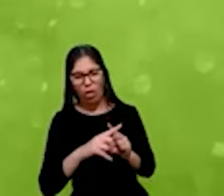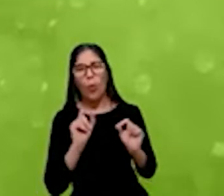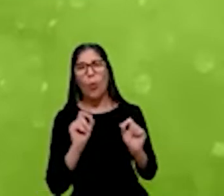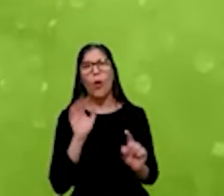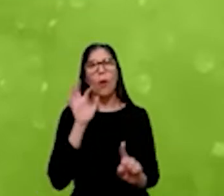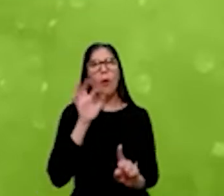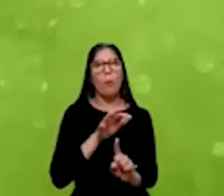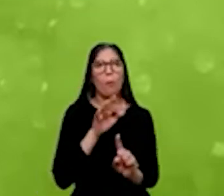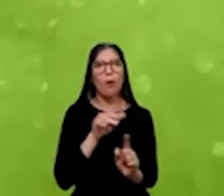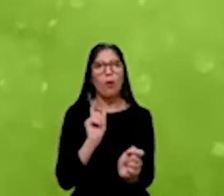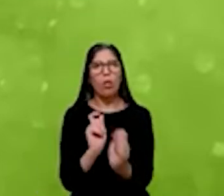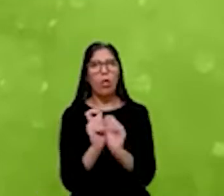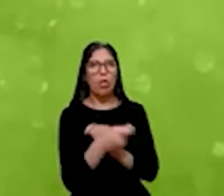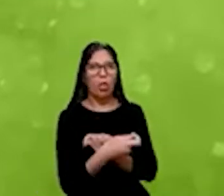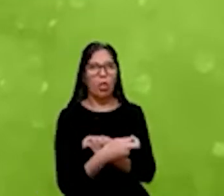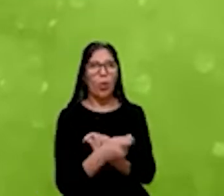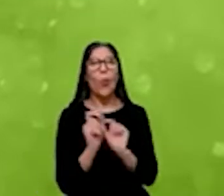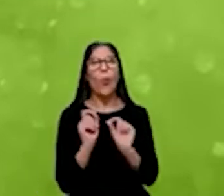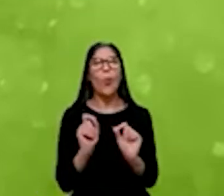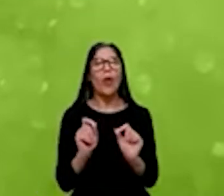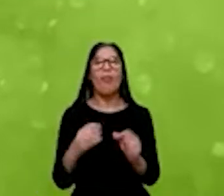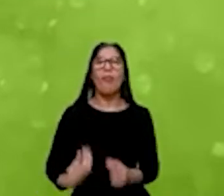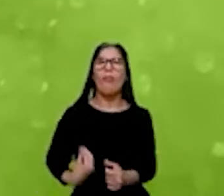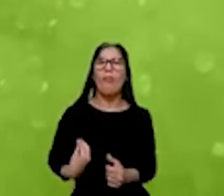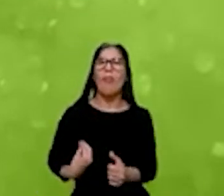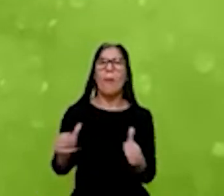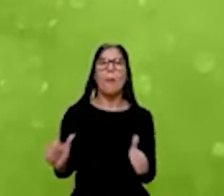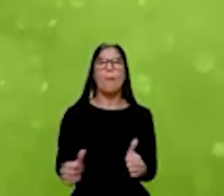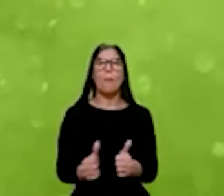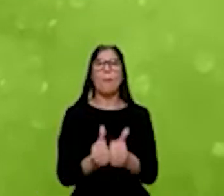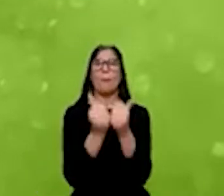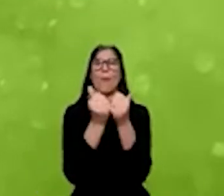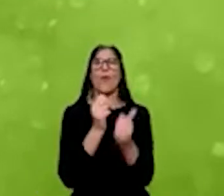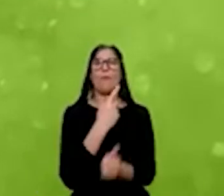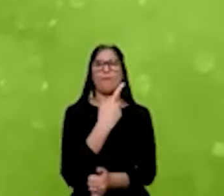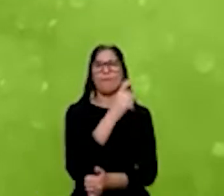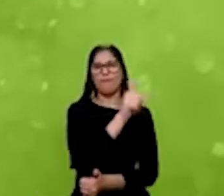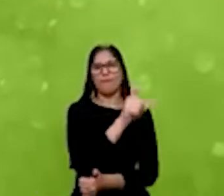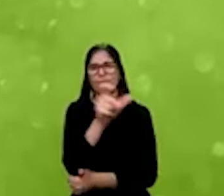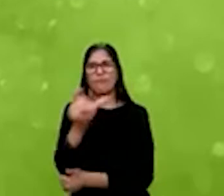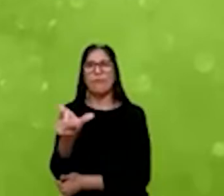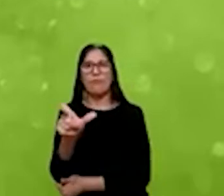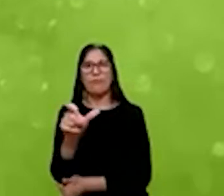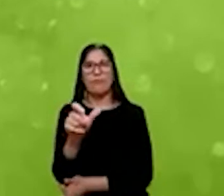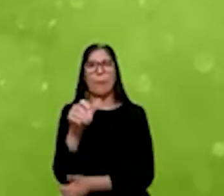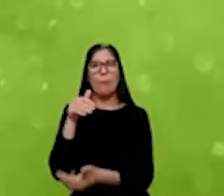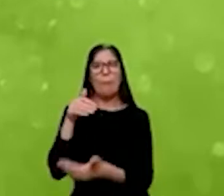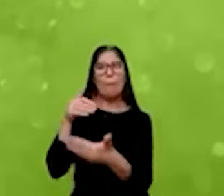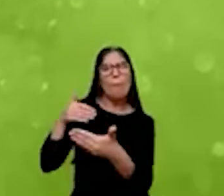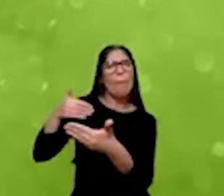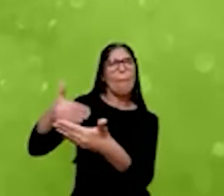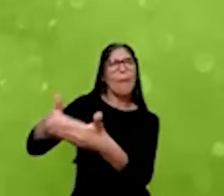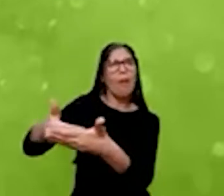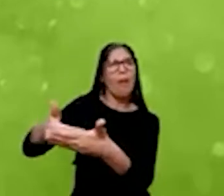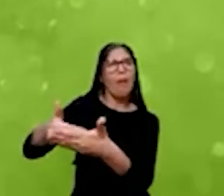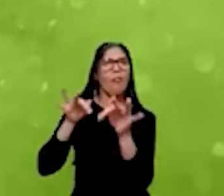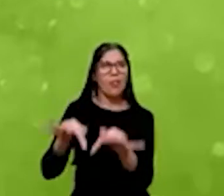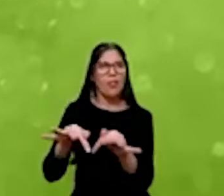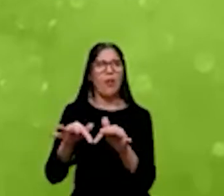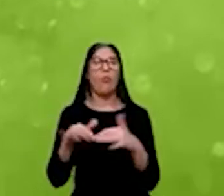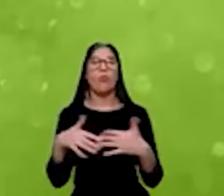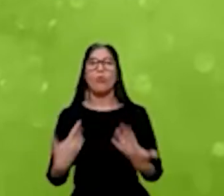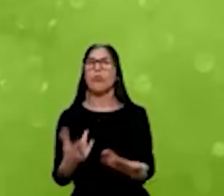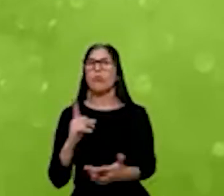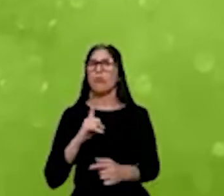impacto na melhoria de vida das pessoas lá na ponta, na última milha. Então, esse é um quadro, acho que bastante relevante.